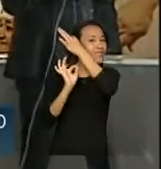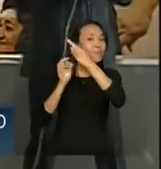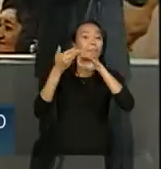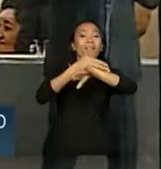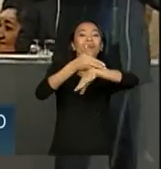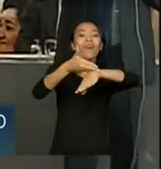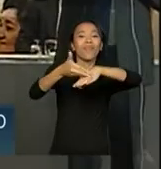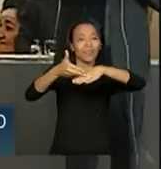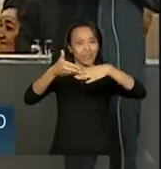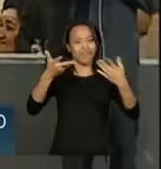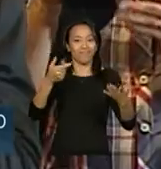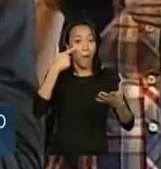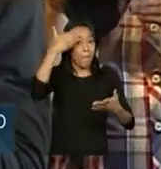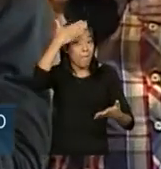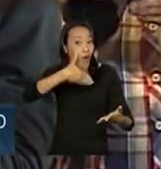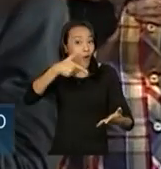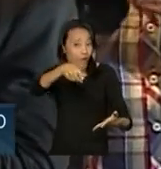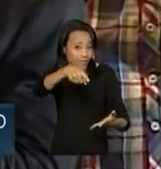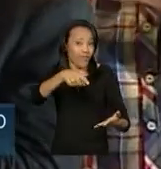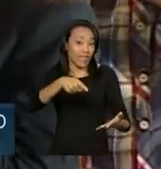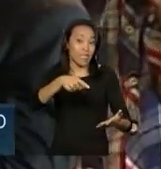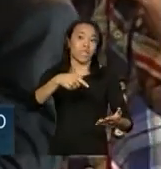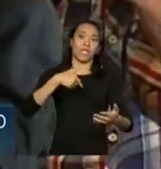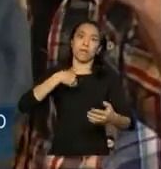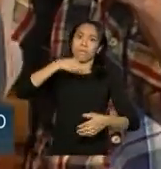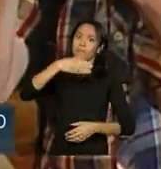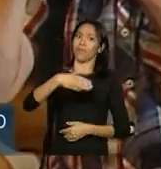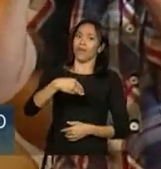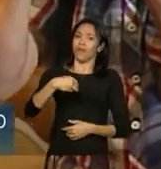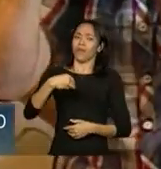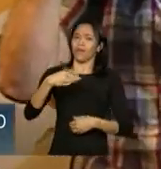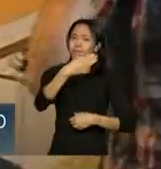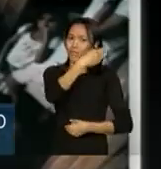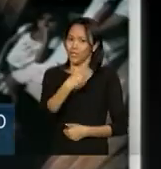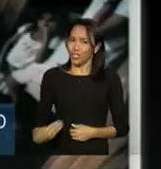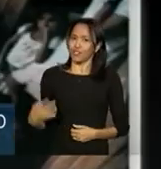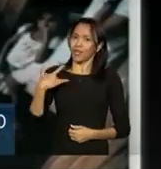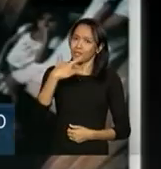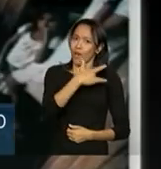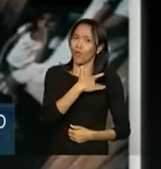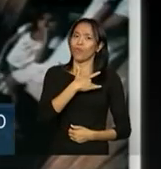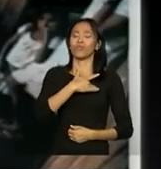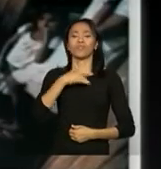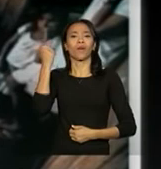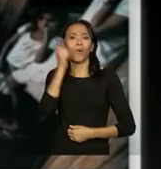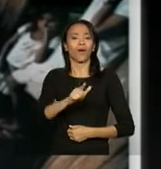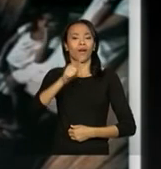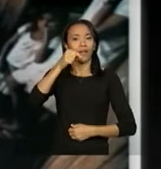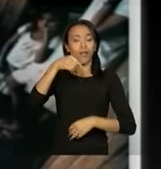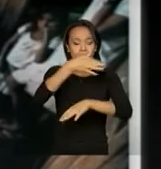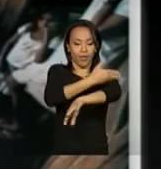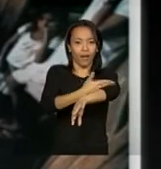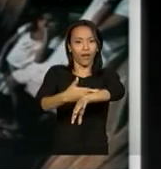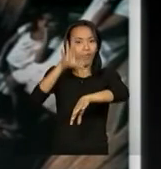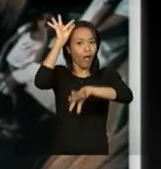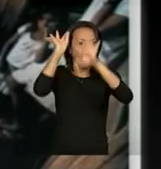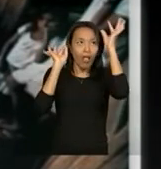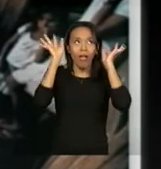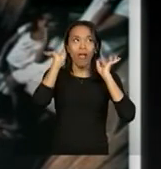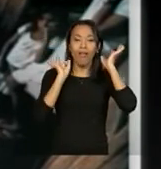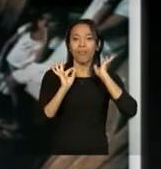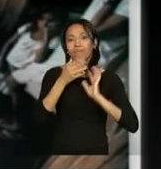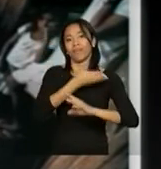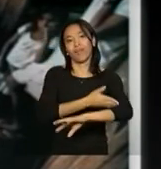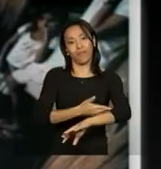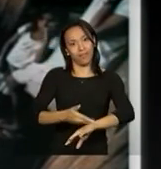Essa é uma prova de que ser ministro da saúde dá mais cabelo branco do que trabalhar no interior da Amazônia, está certo?